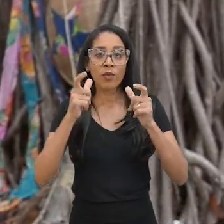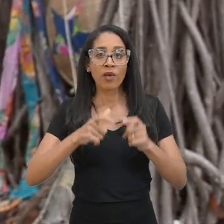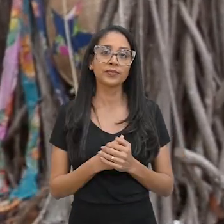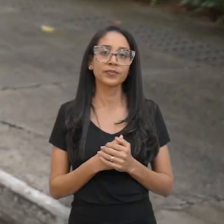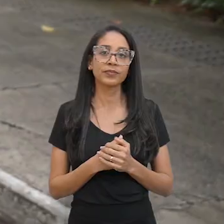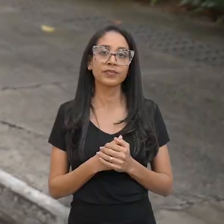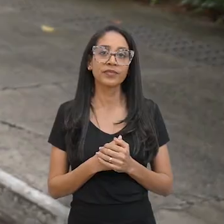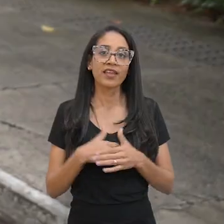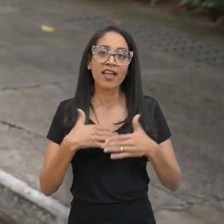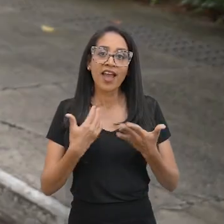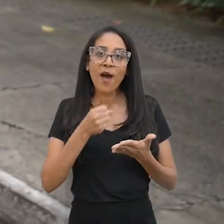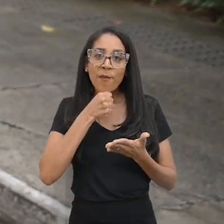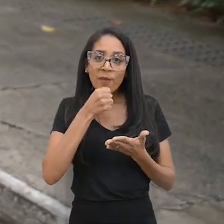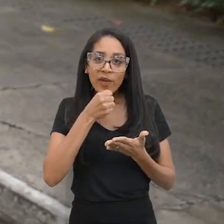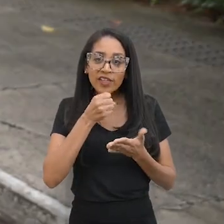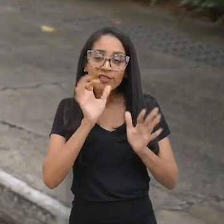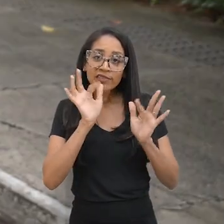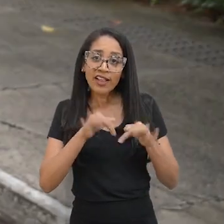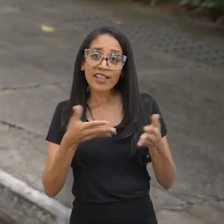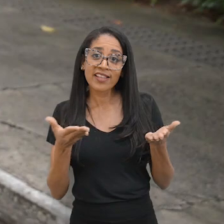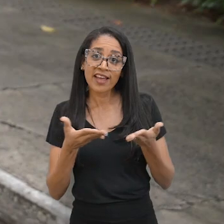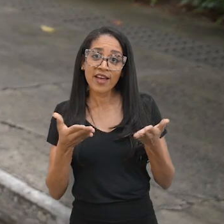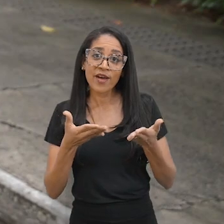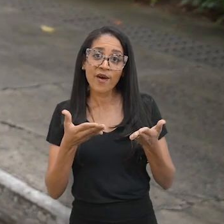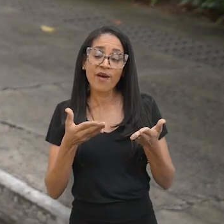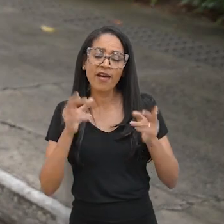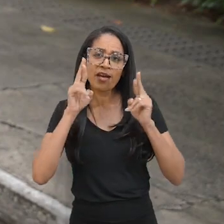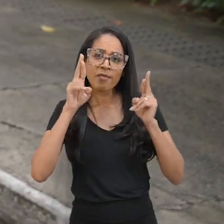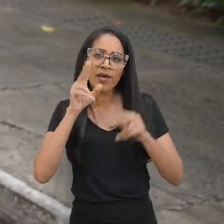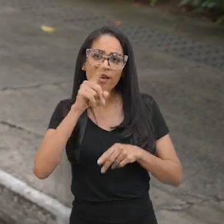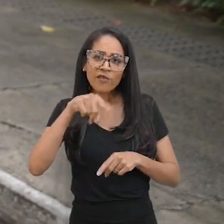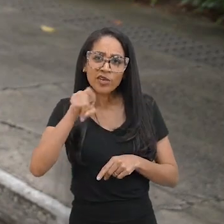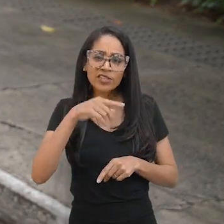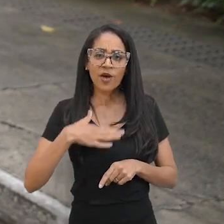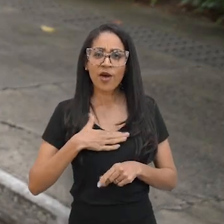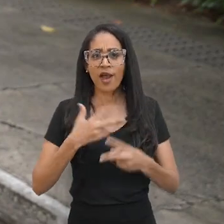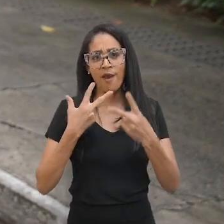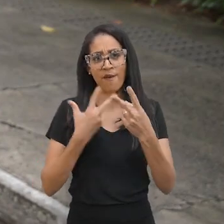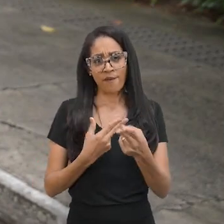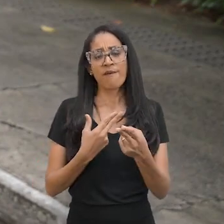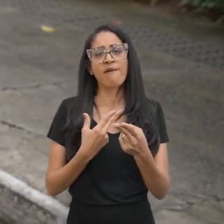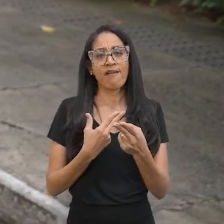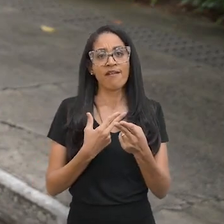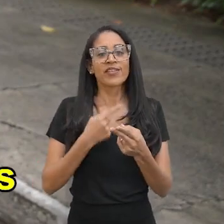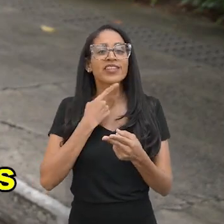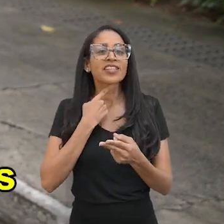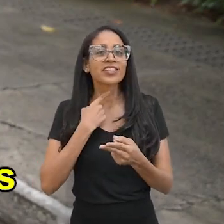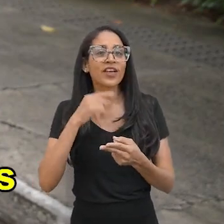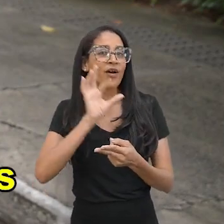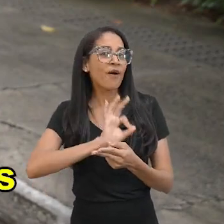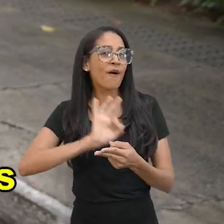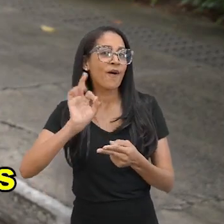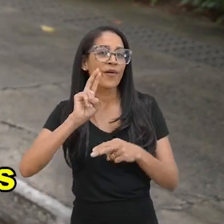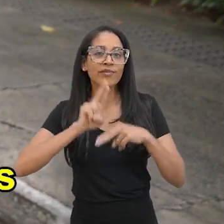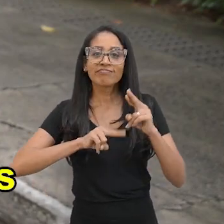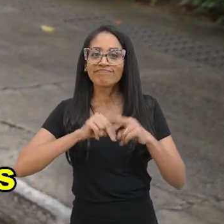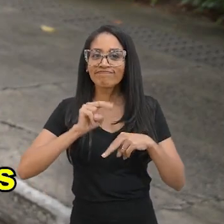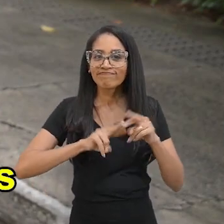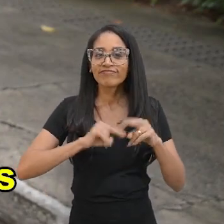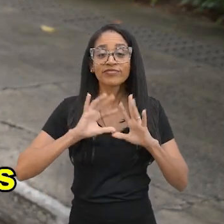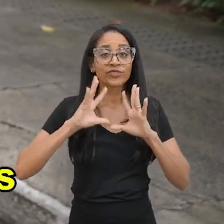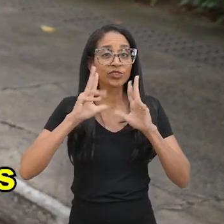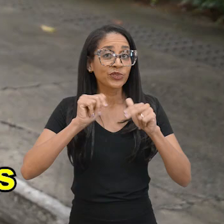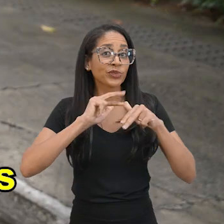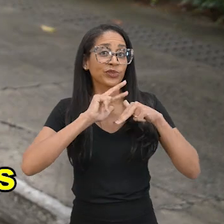percam, hein? E o boletim vai ficando por aqui. Espero que vocês tenham gostado tanto quanto eu. Desejamos um ótimo São